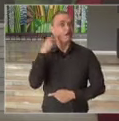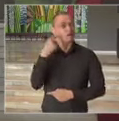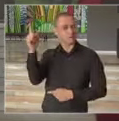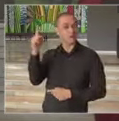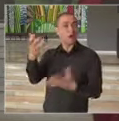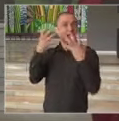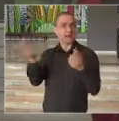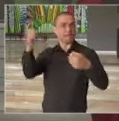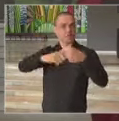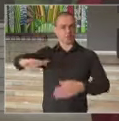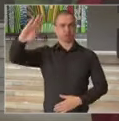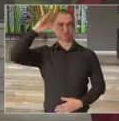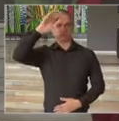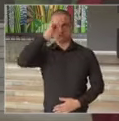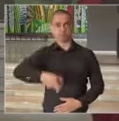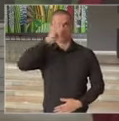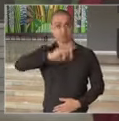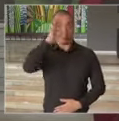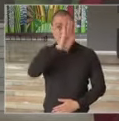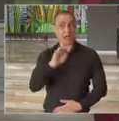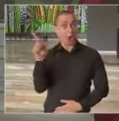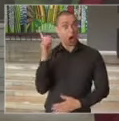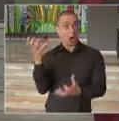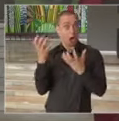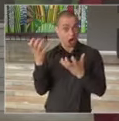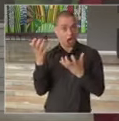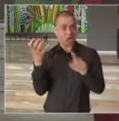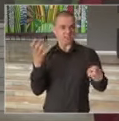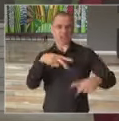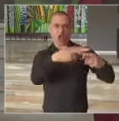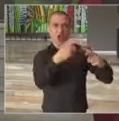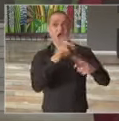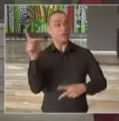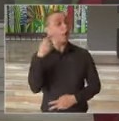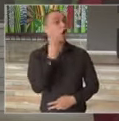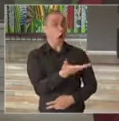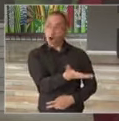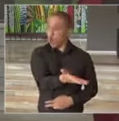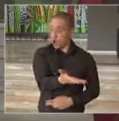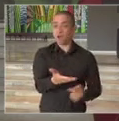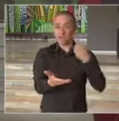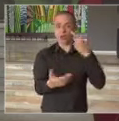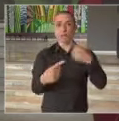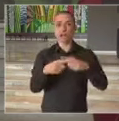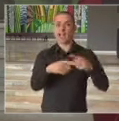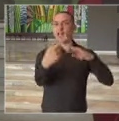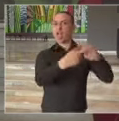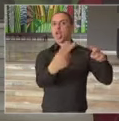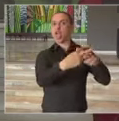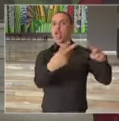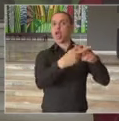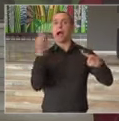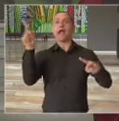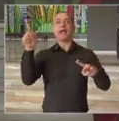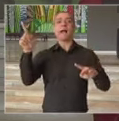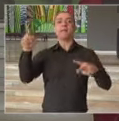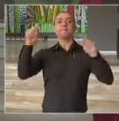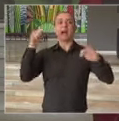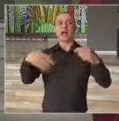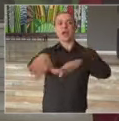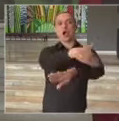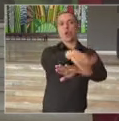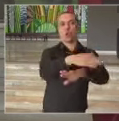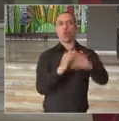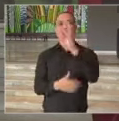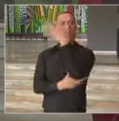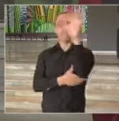retomar a ditadura no Brasil e desejariam justificar por confrontos públicos em ruas,